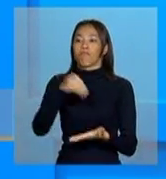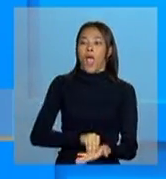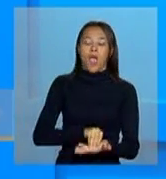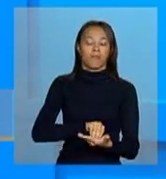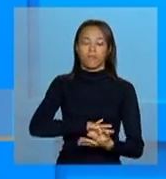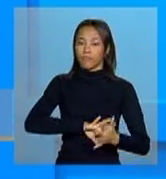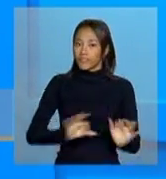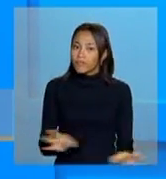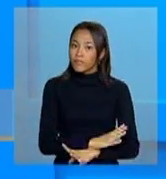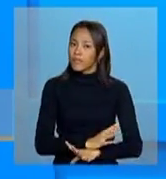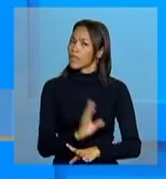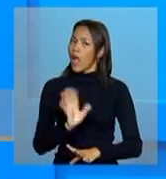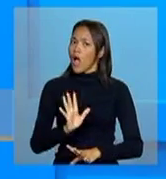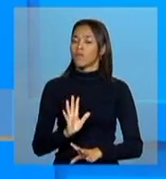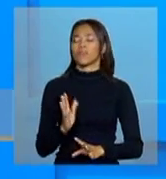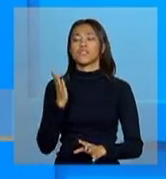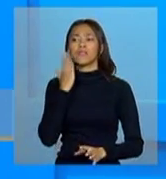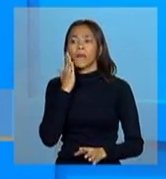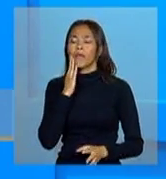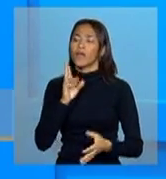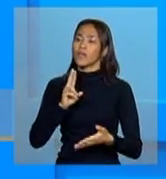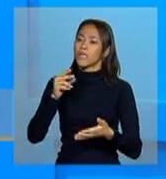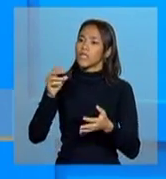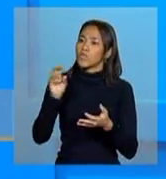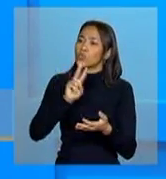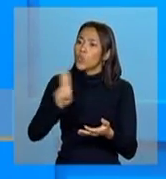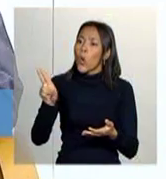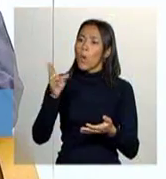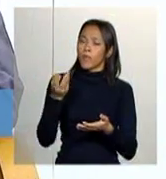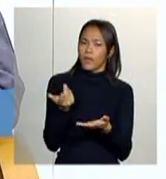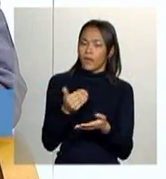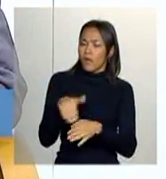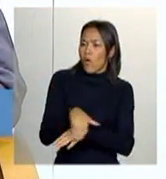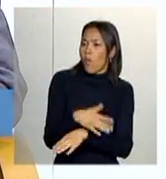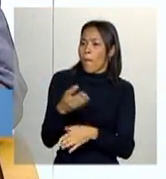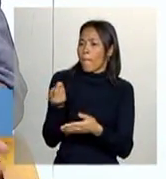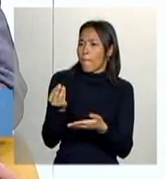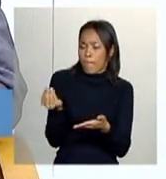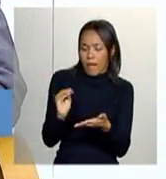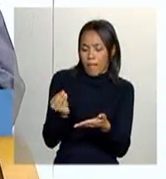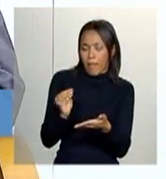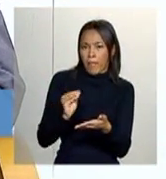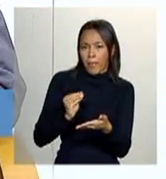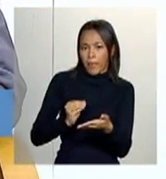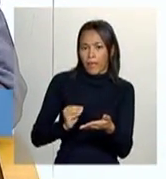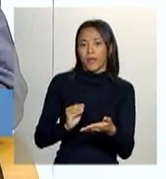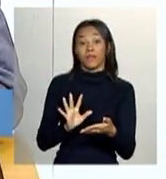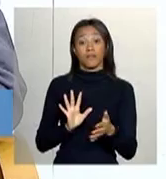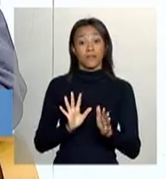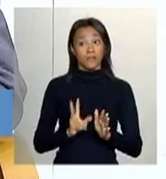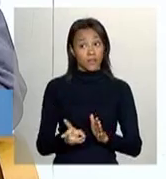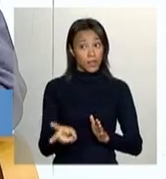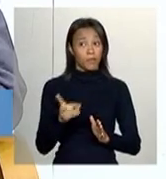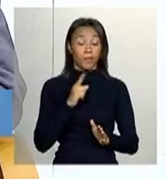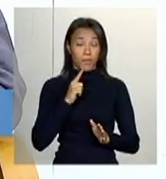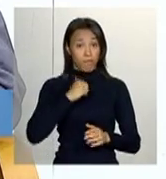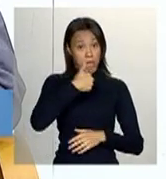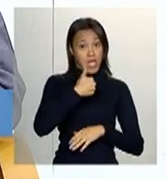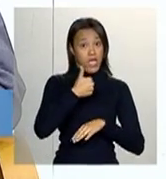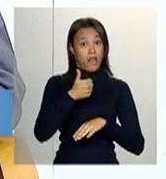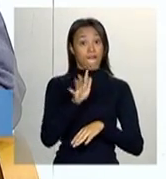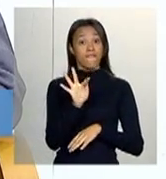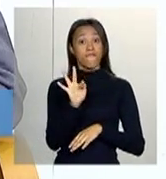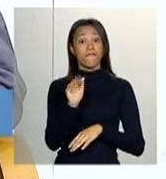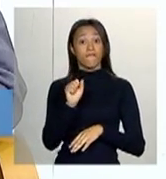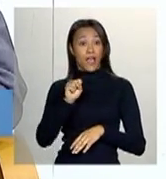corretamente, mas também coletar os dados corretos para isso. Exatamente. Então, você tem várias fases, né? A primeira fase é onde é que elas